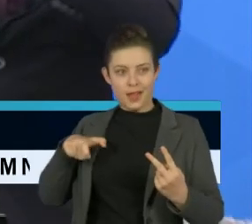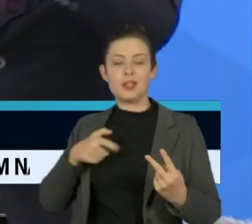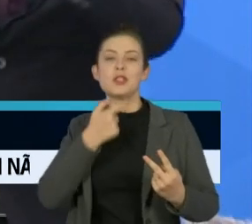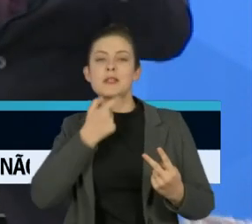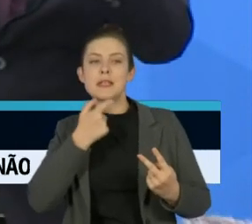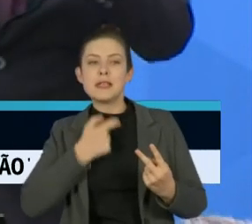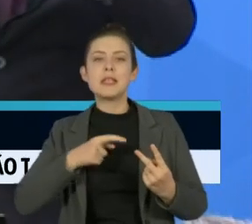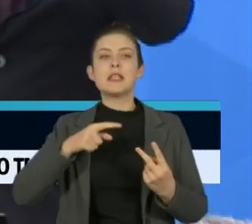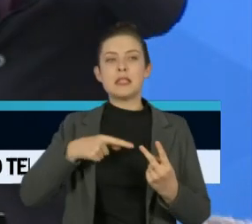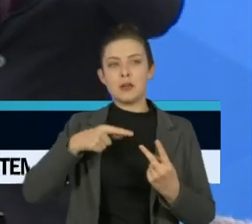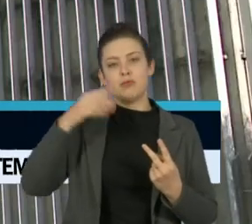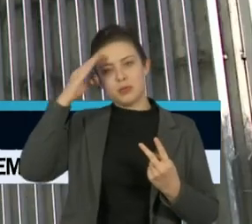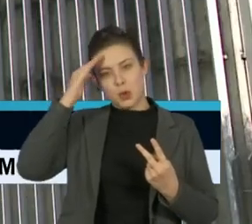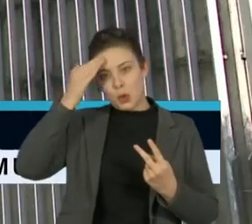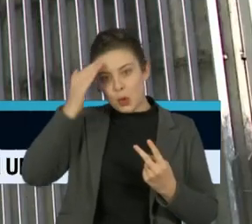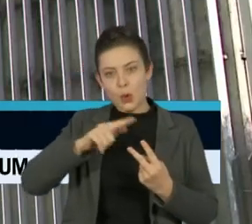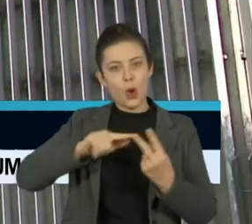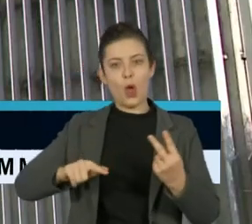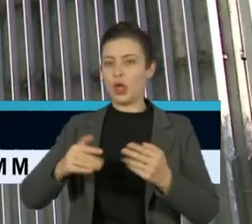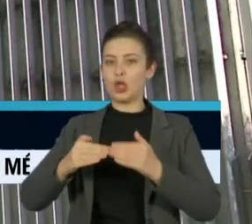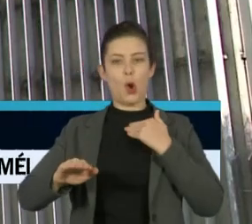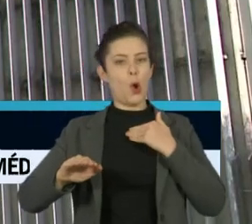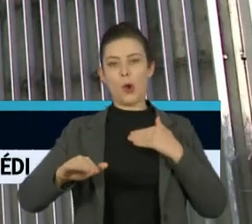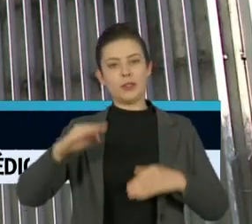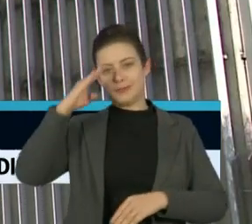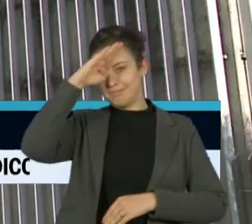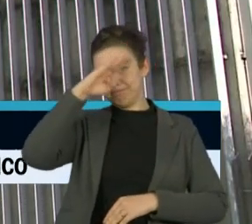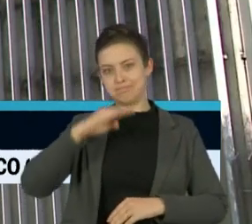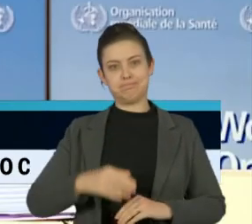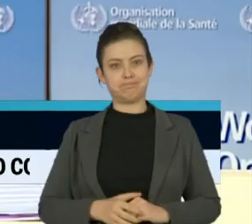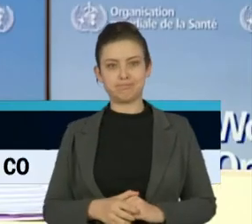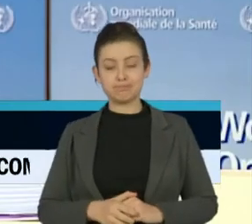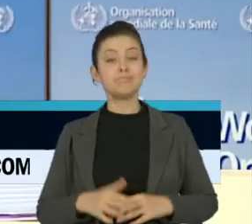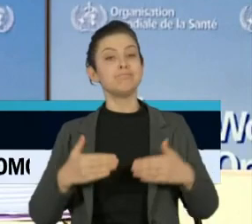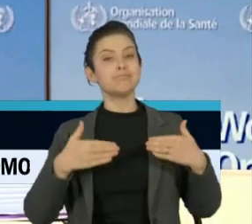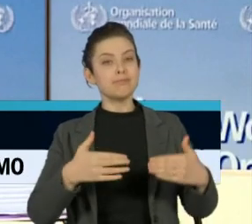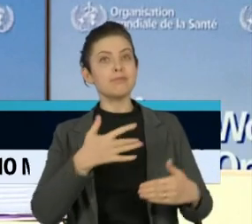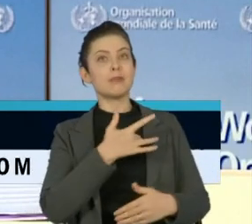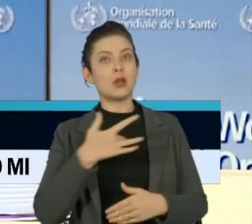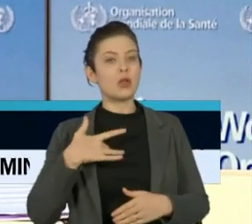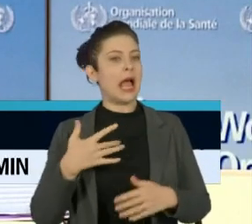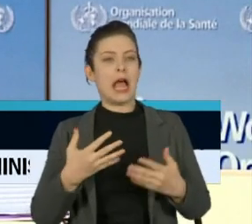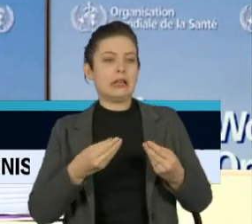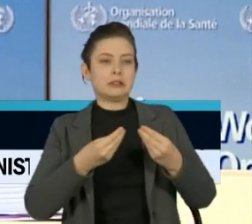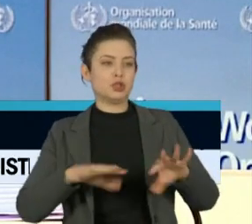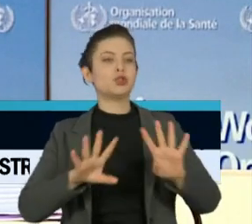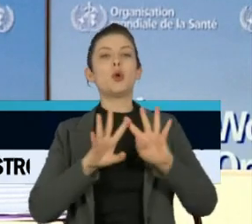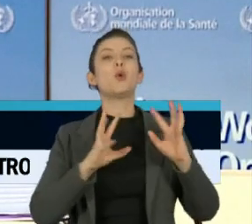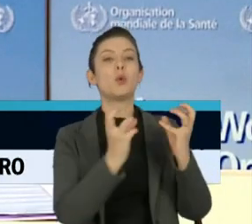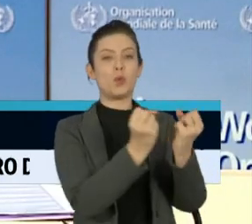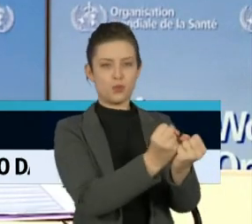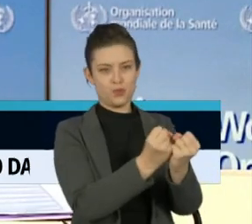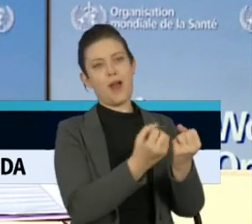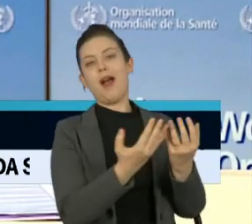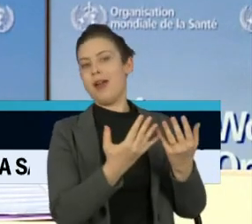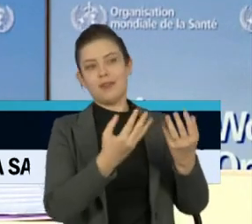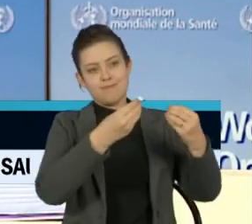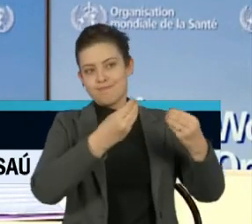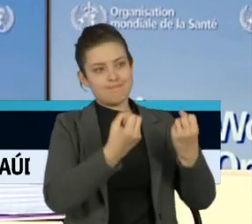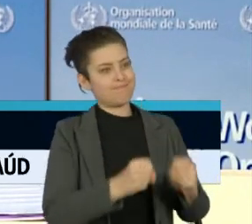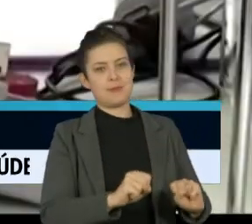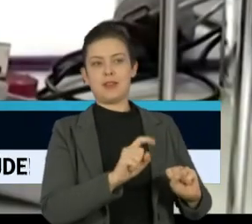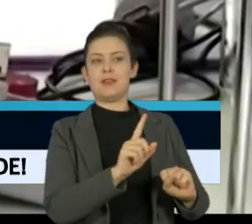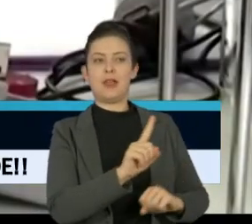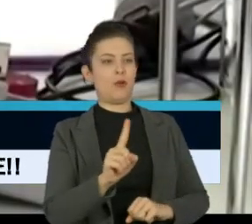discordam do presidente. A Organização Mundial da Saúde desistiu de usar o medicamento em testes para tratamento da Covid-19,